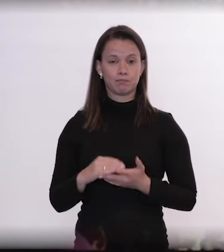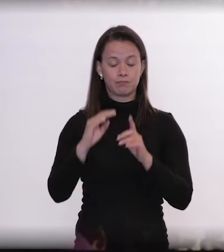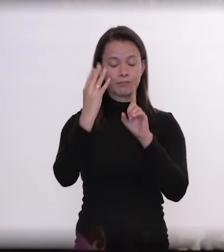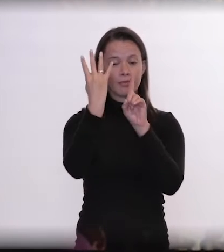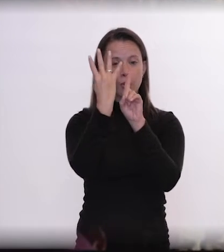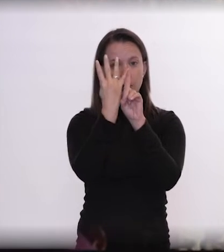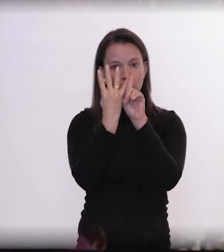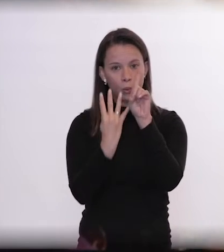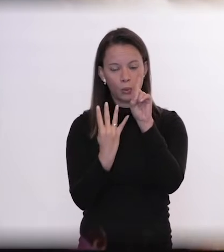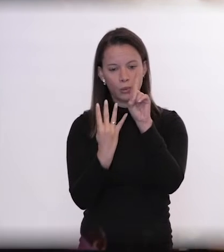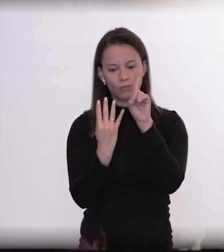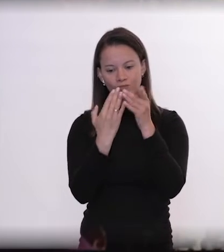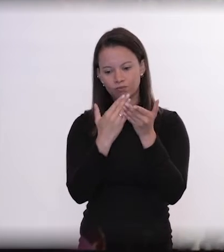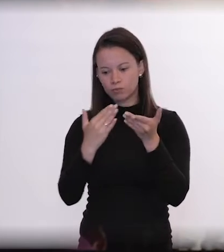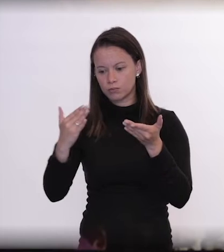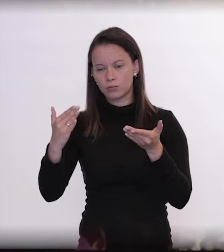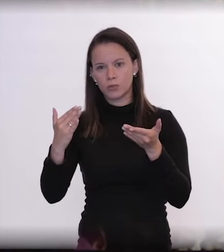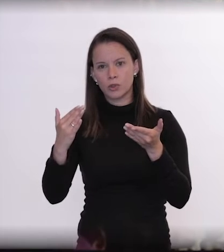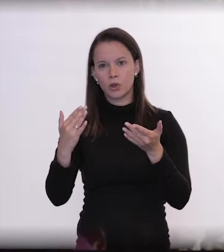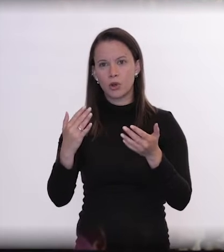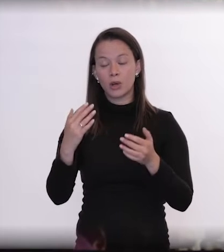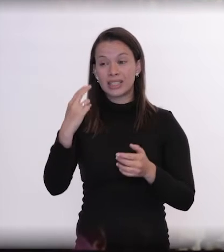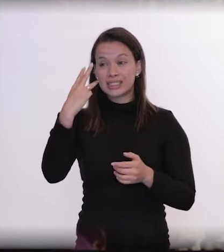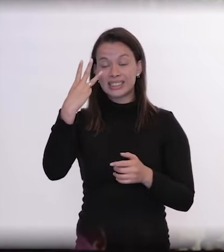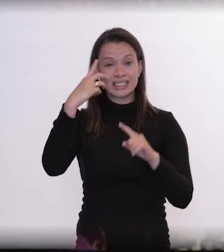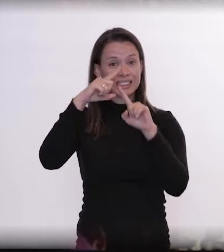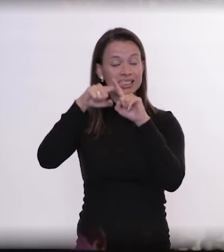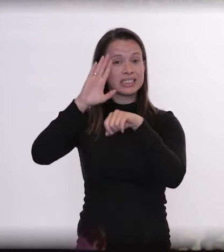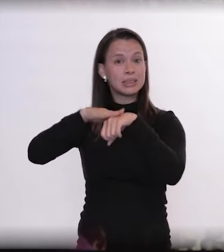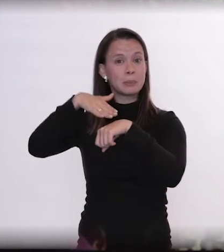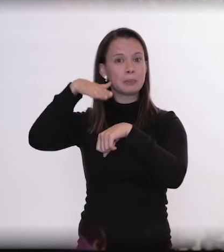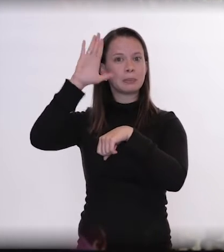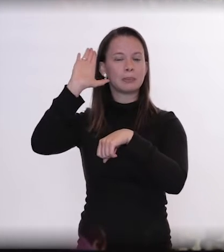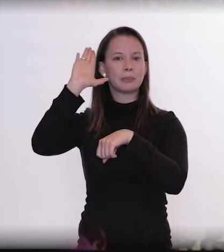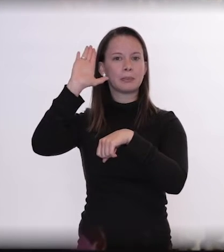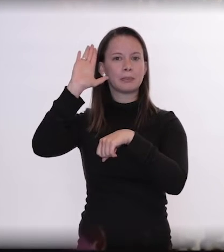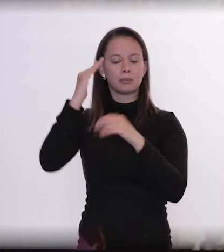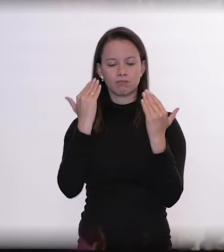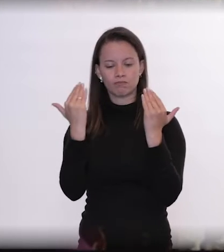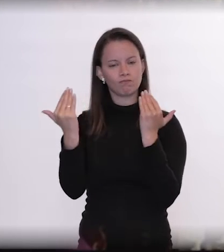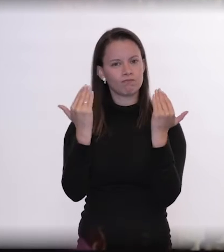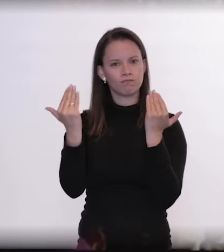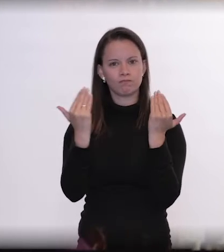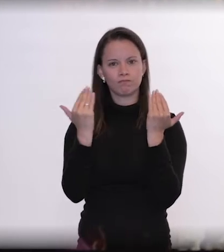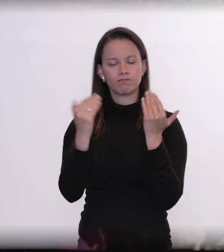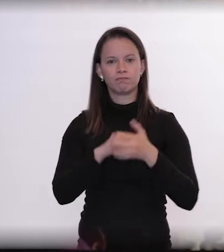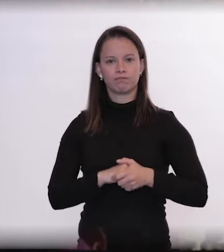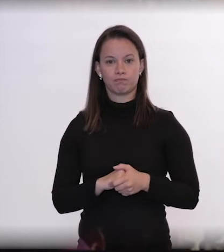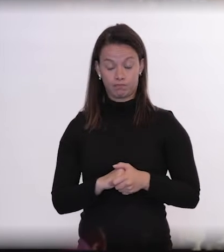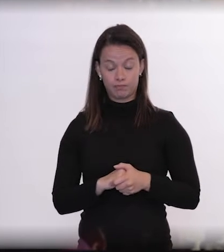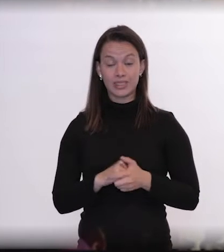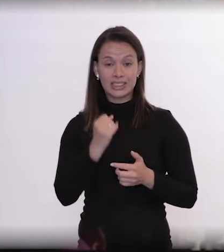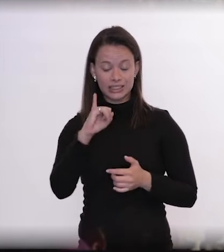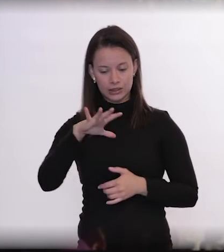meses colocou Altamira com quase o triplo da média brasileira anual de suicídios. E mesmo comparando Altamira